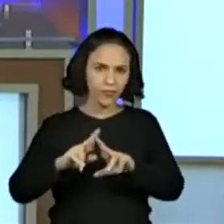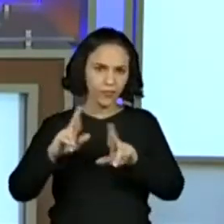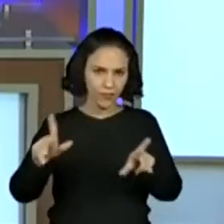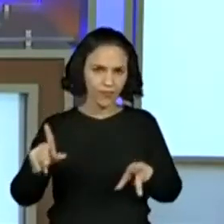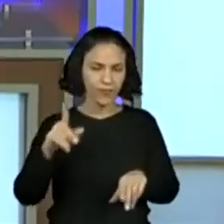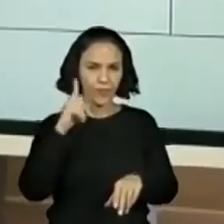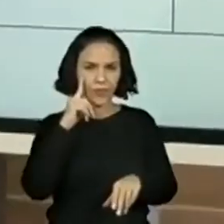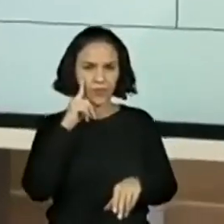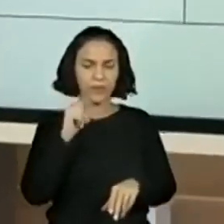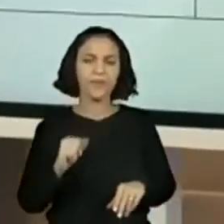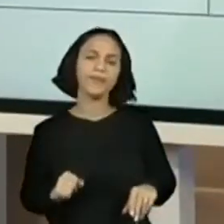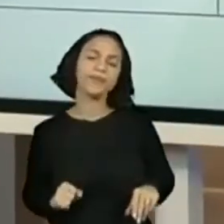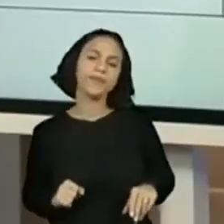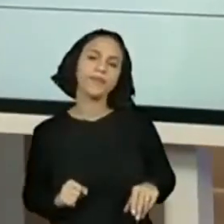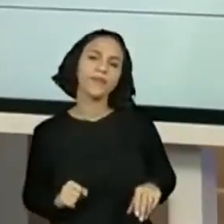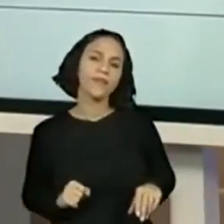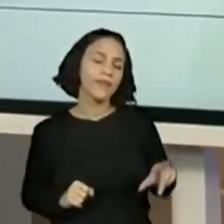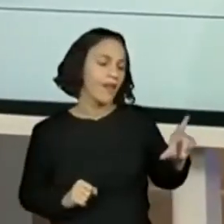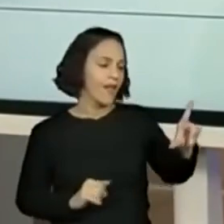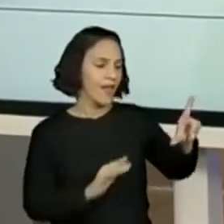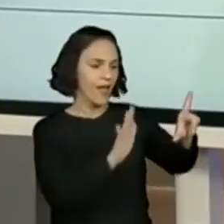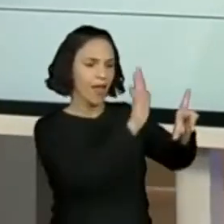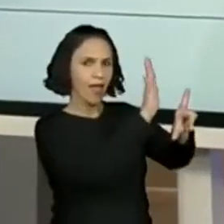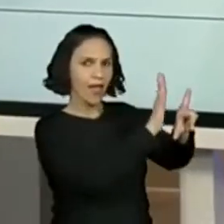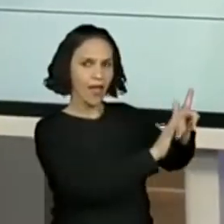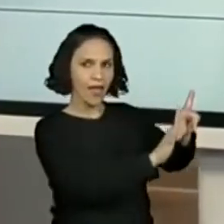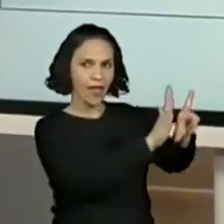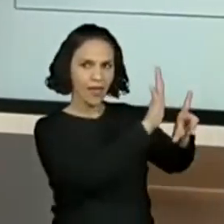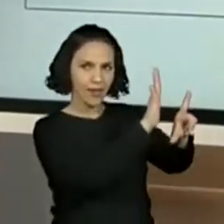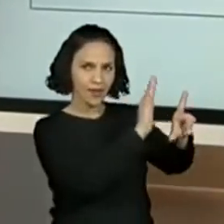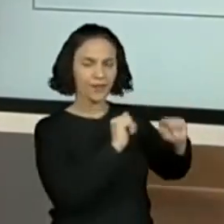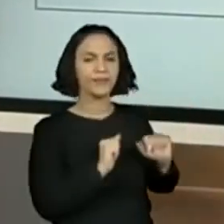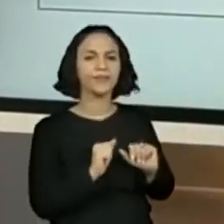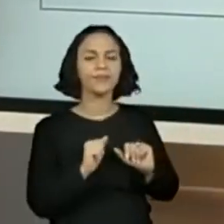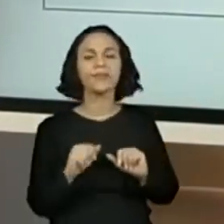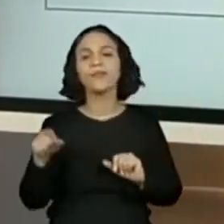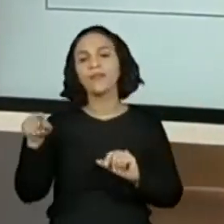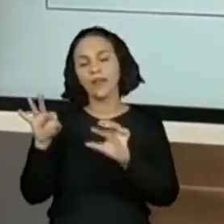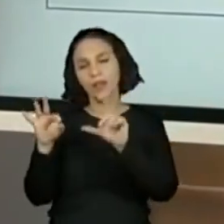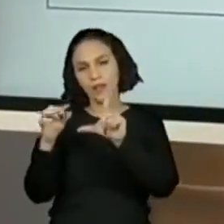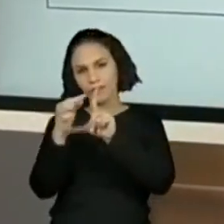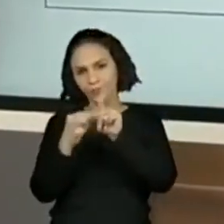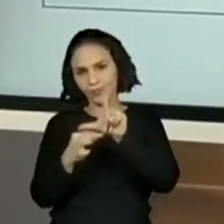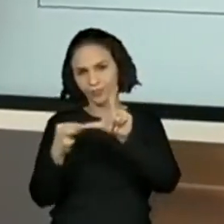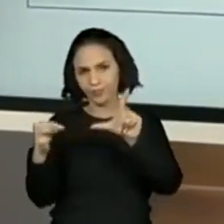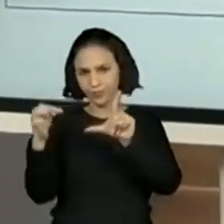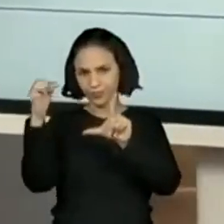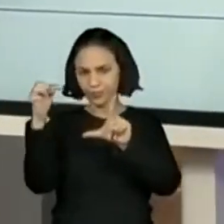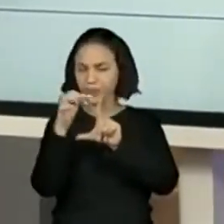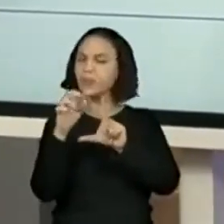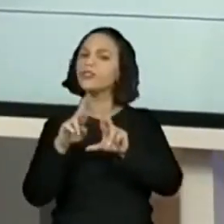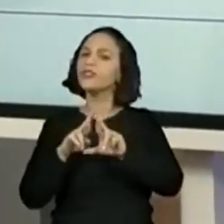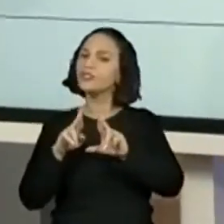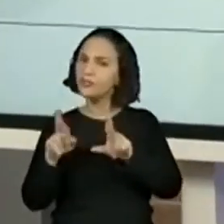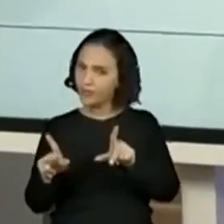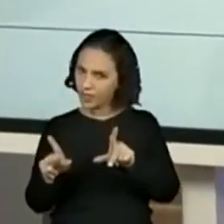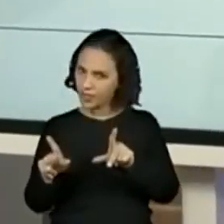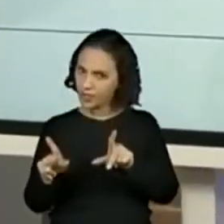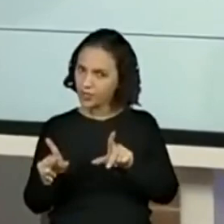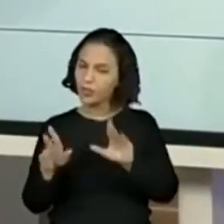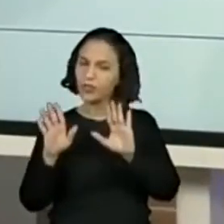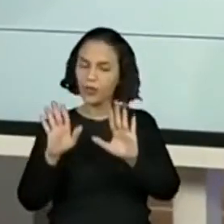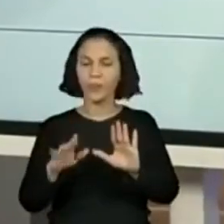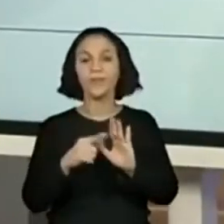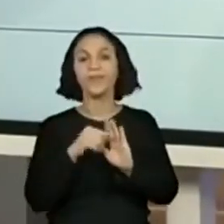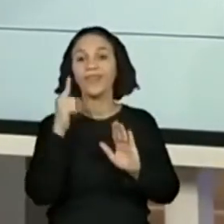perímetro e quando a gente vai medir área, tá? E é isso que eu vou passar para vocês aqui. Quando a gente realiza a medição de